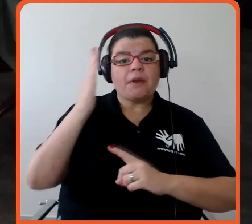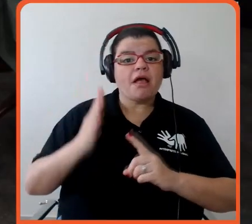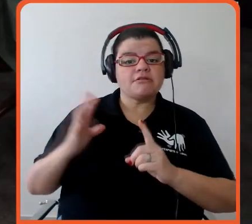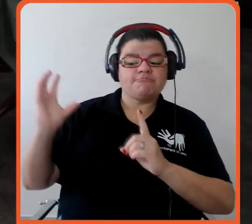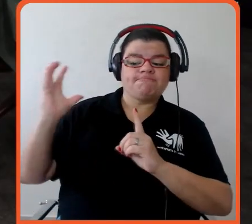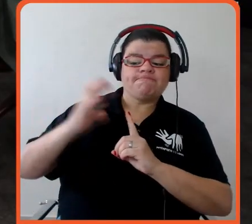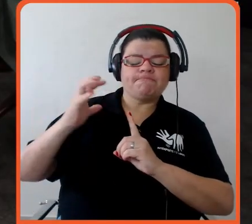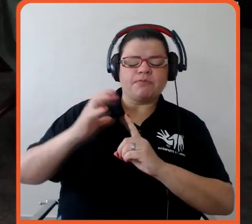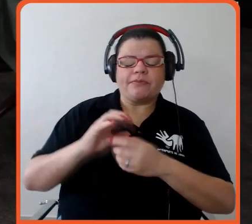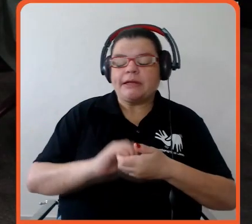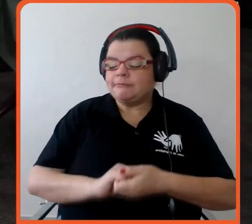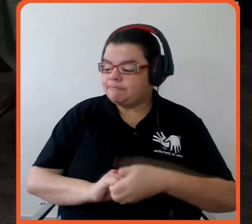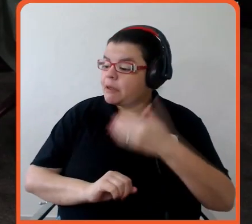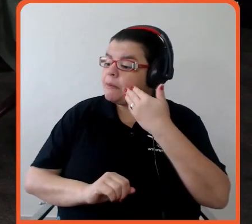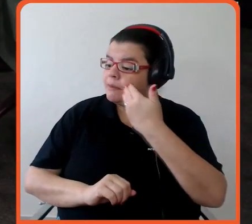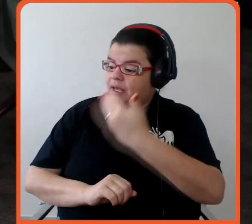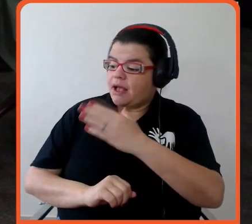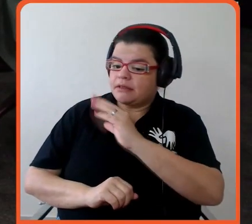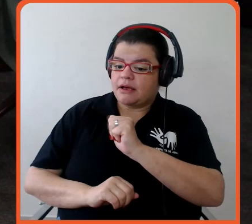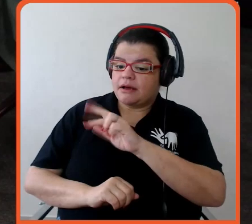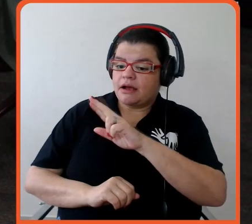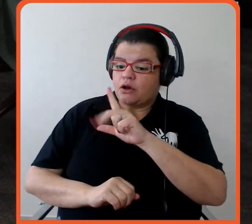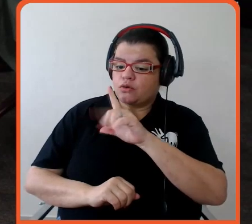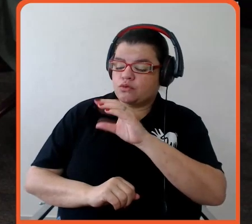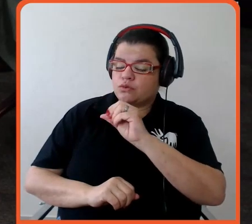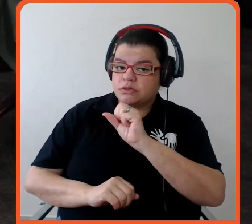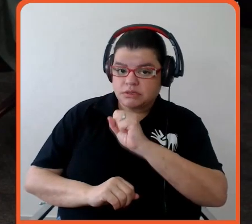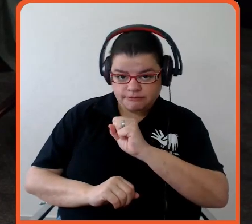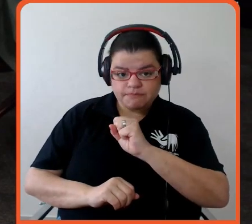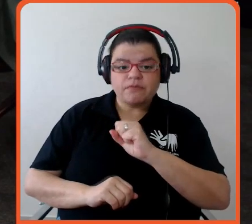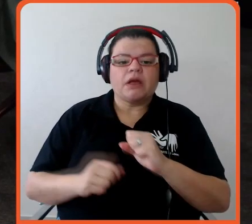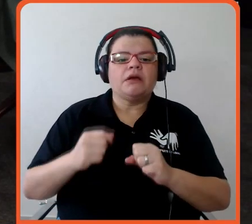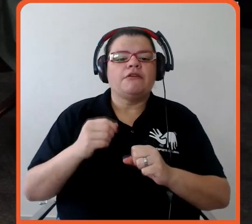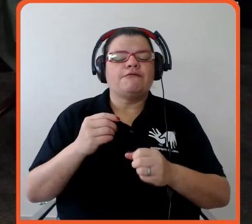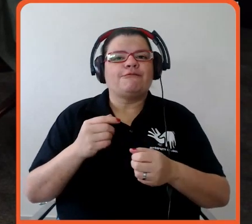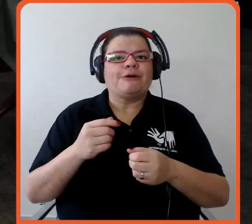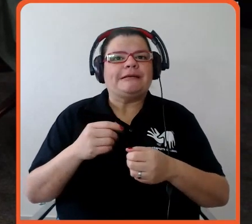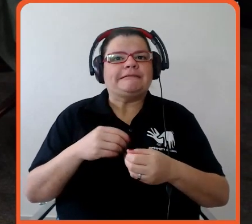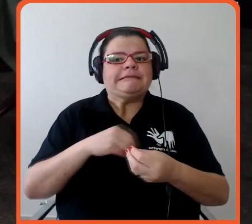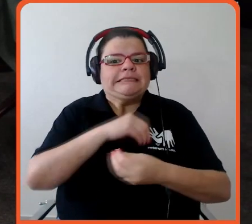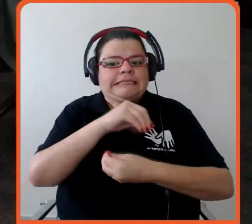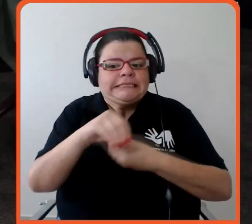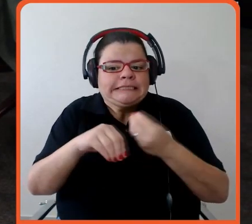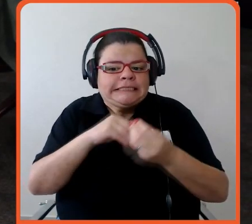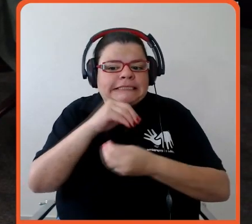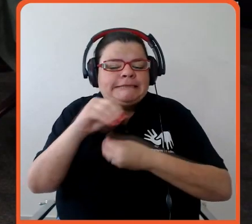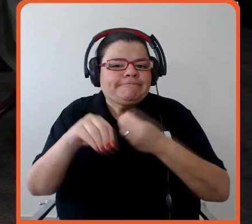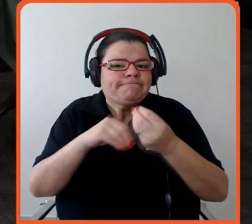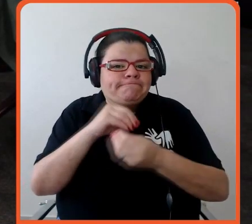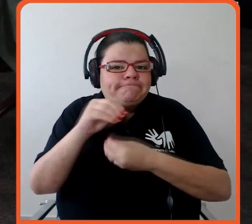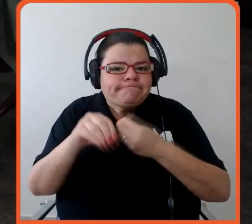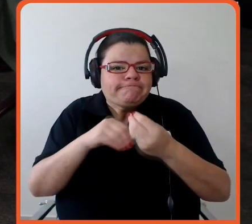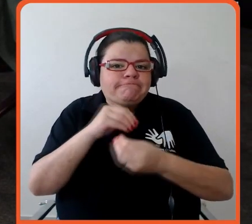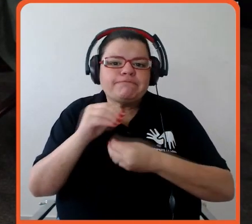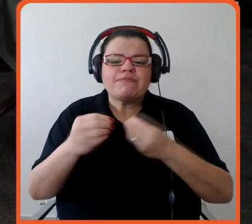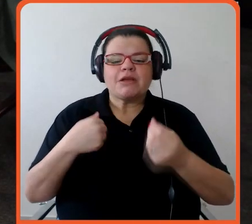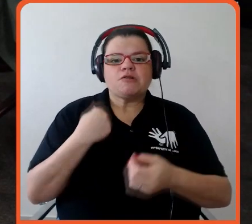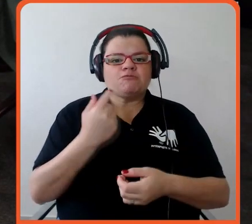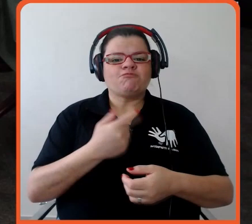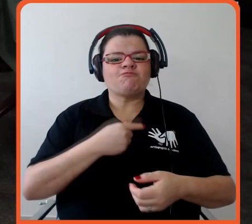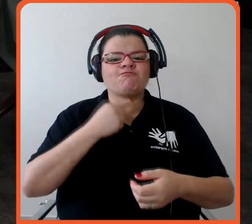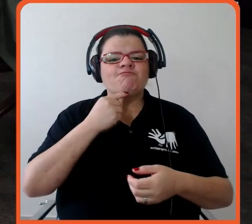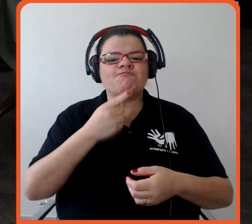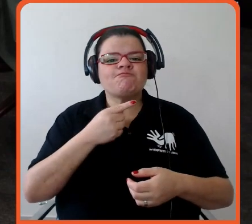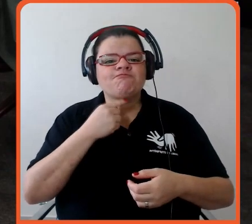que foi um misto, né? E a gente não consegue fugir também da